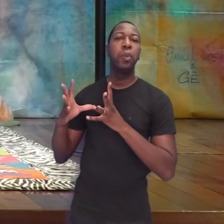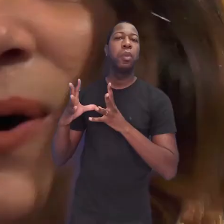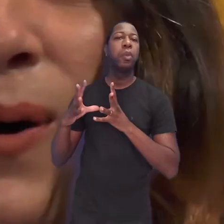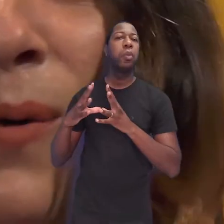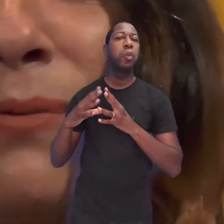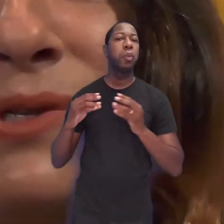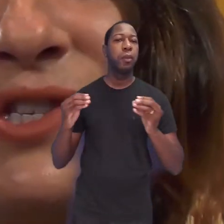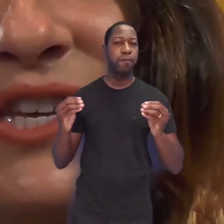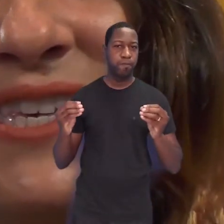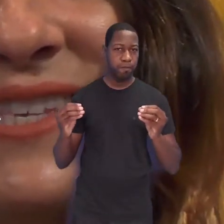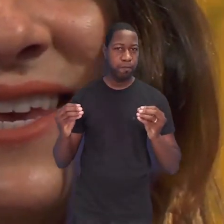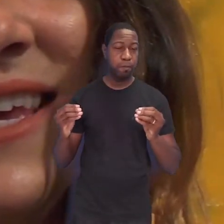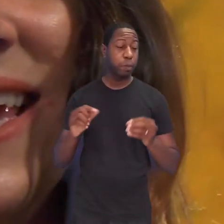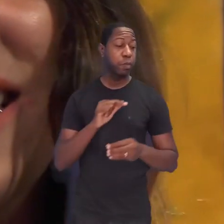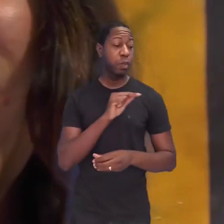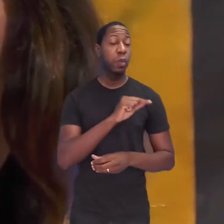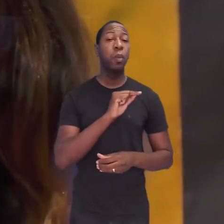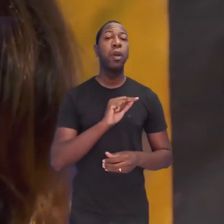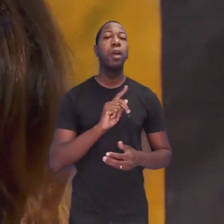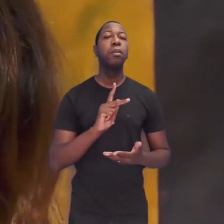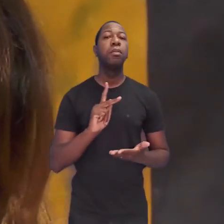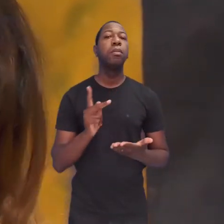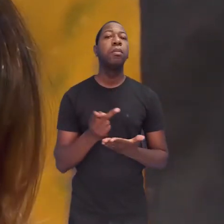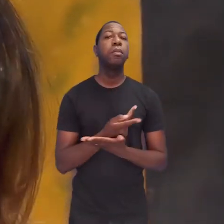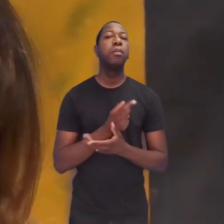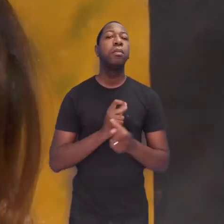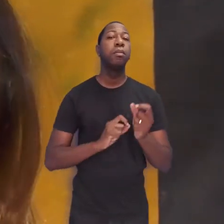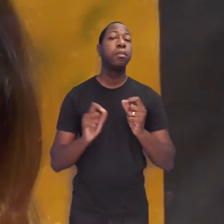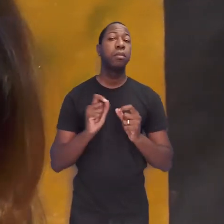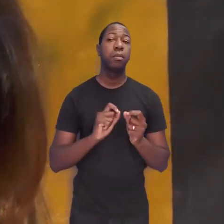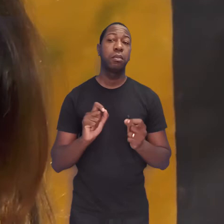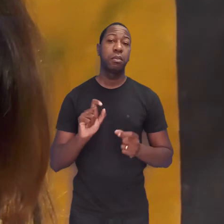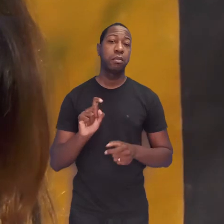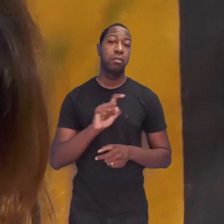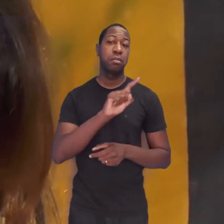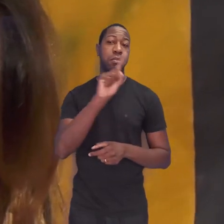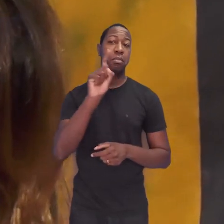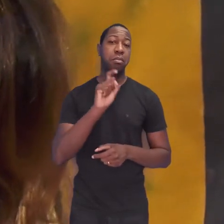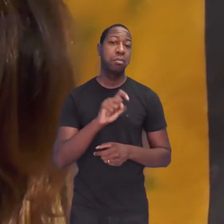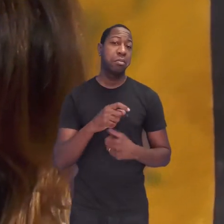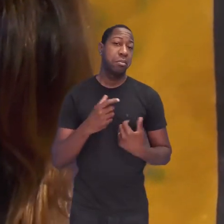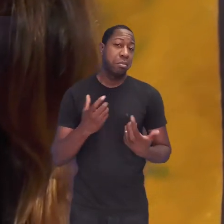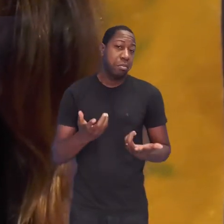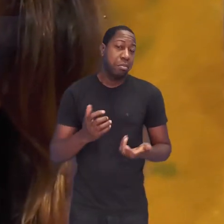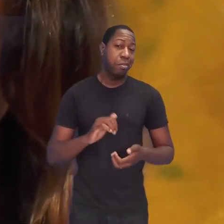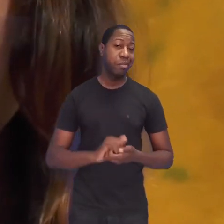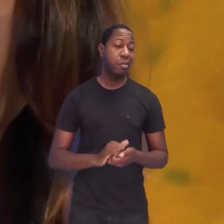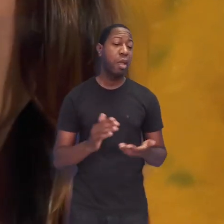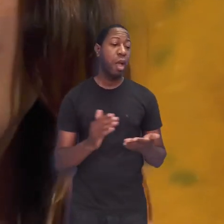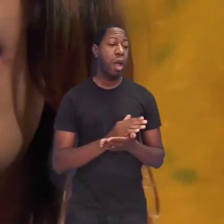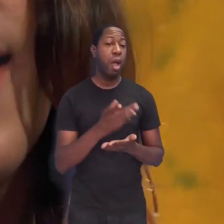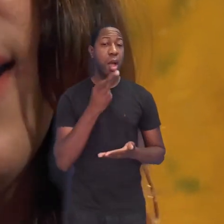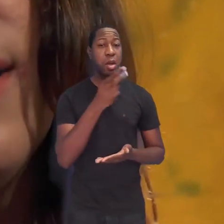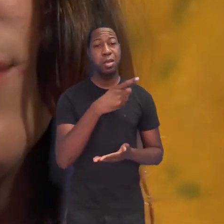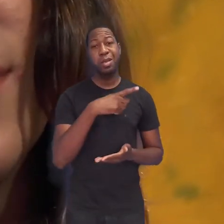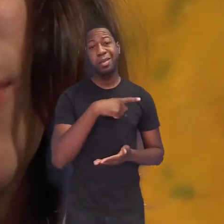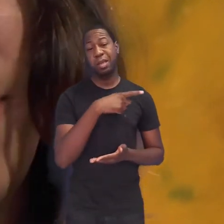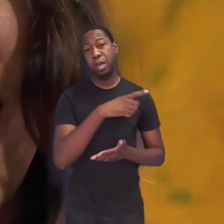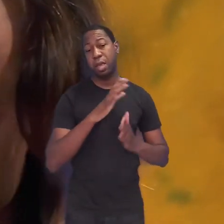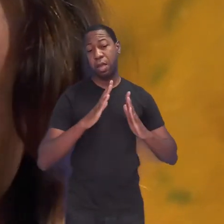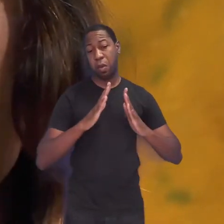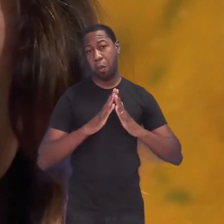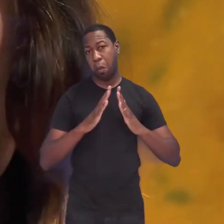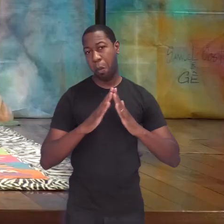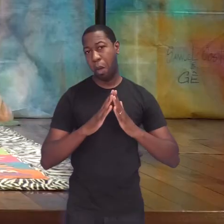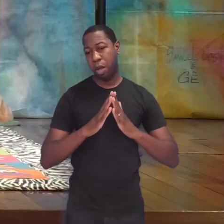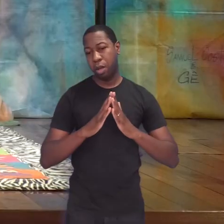Uns dizem que ele fugiu e mora numa cabana escondida na floresta, só ele e o seu